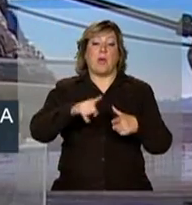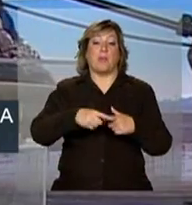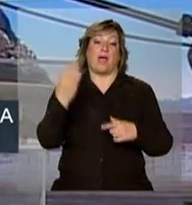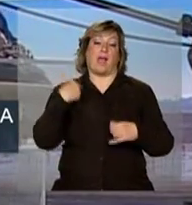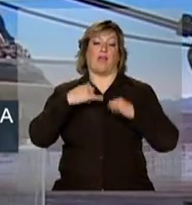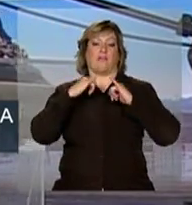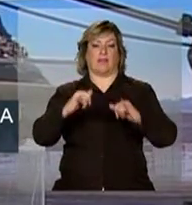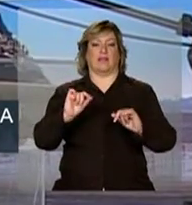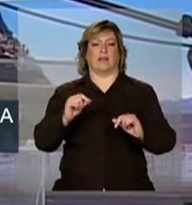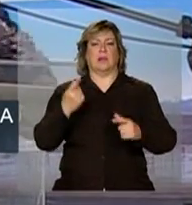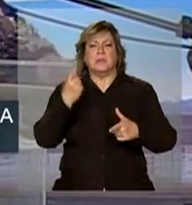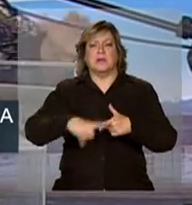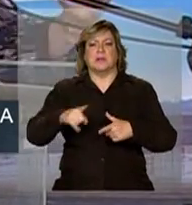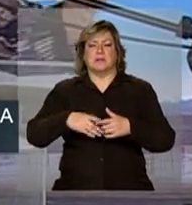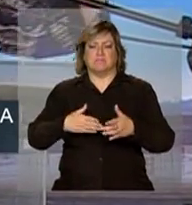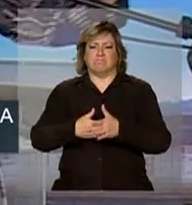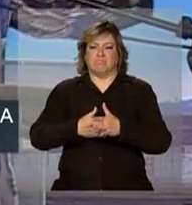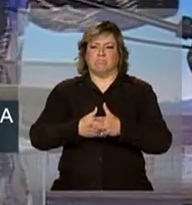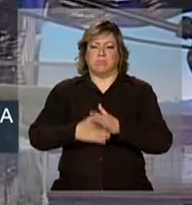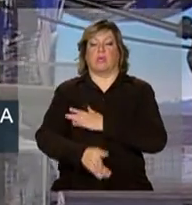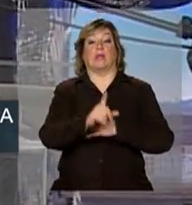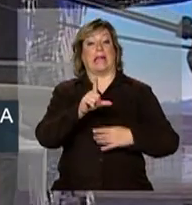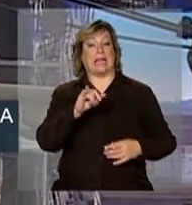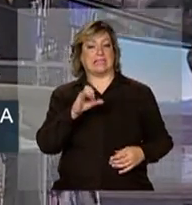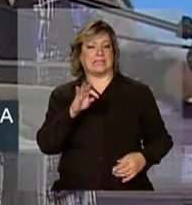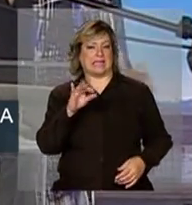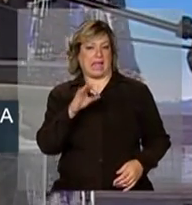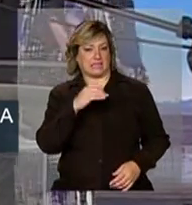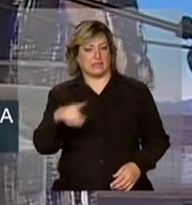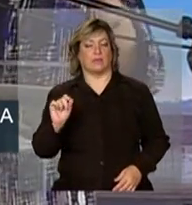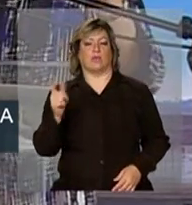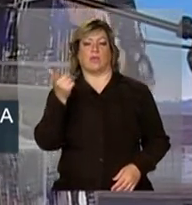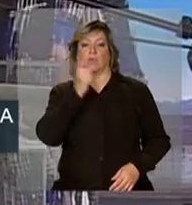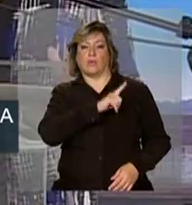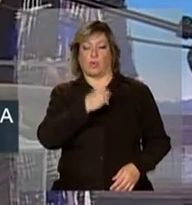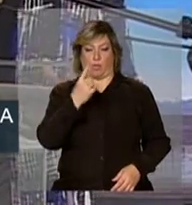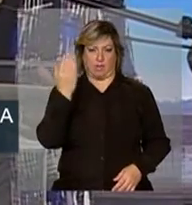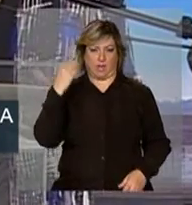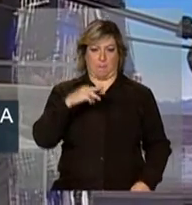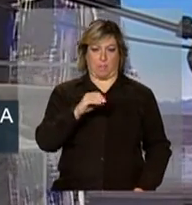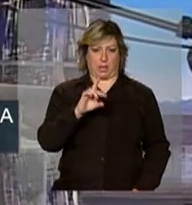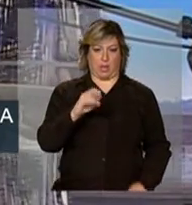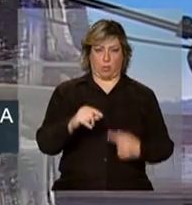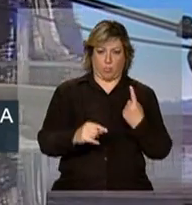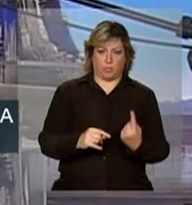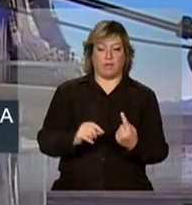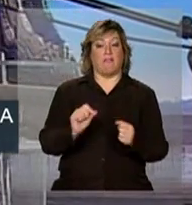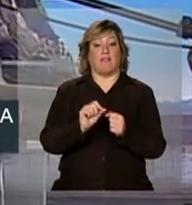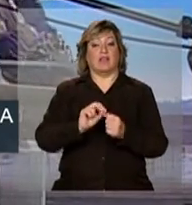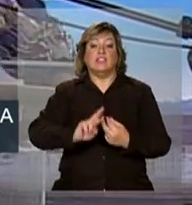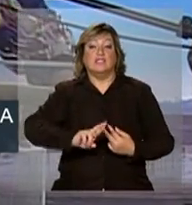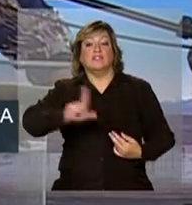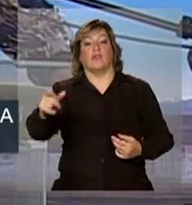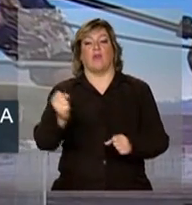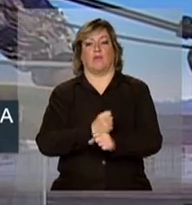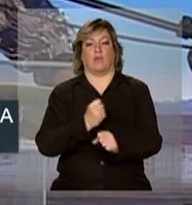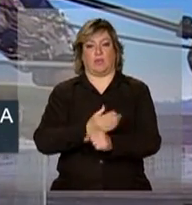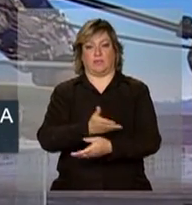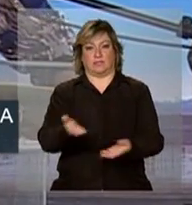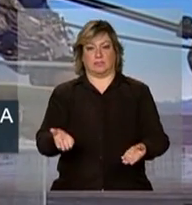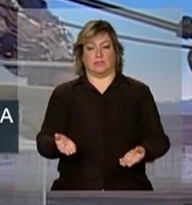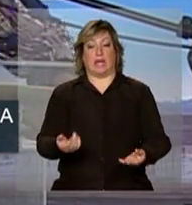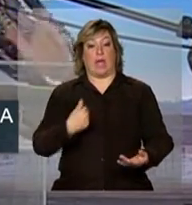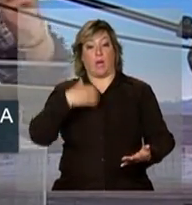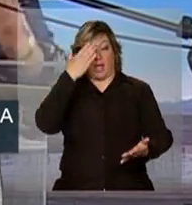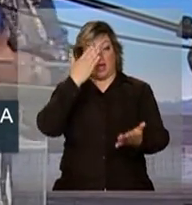referi. Ela foi licitada num modelo e foi construída em outro. Acredito que ela só